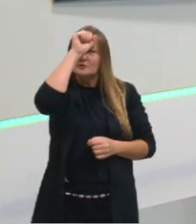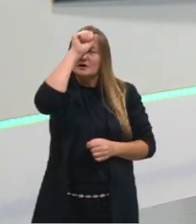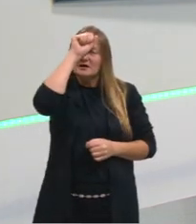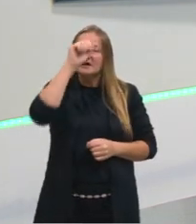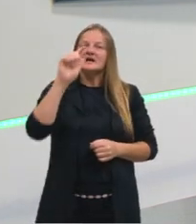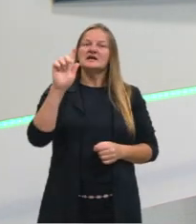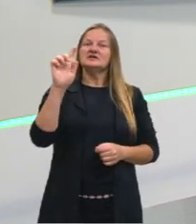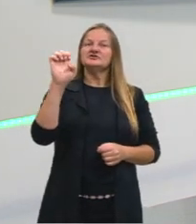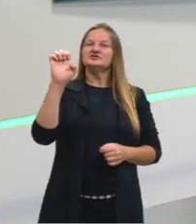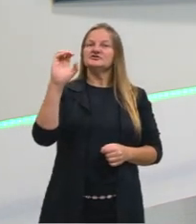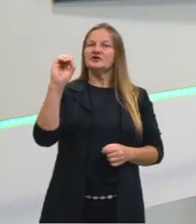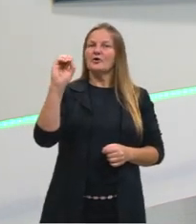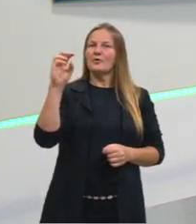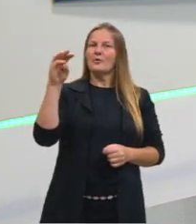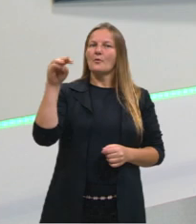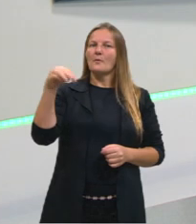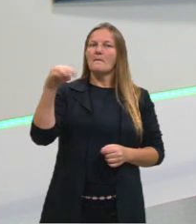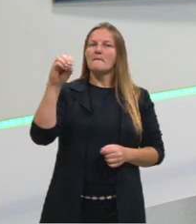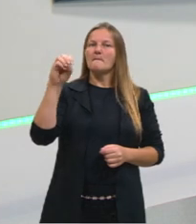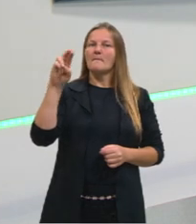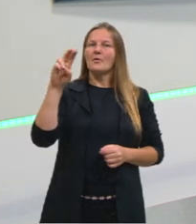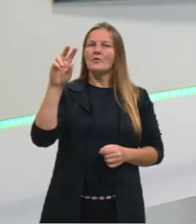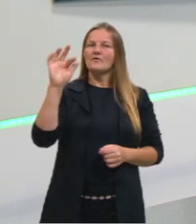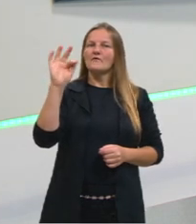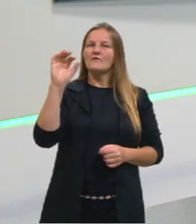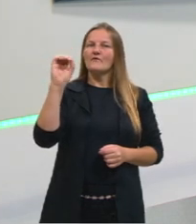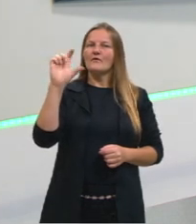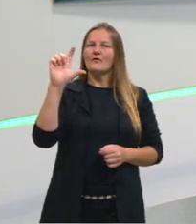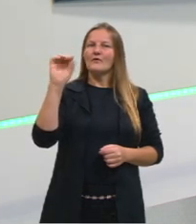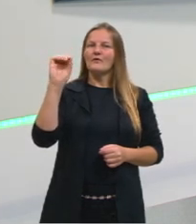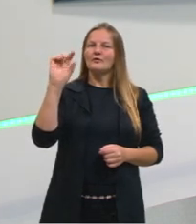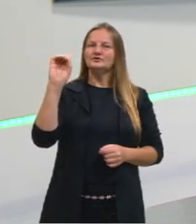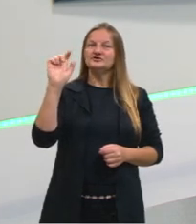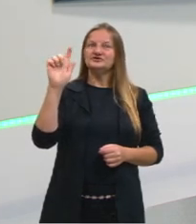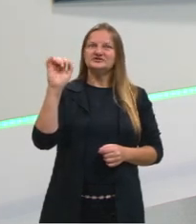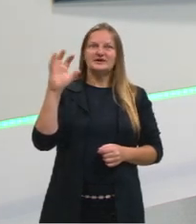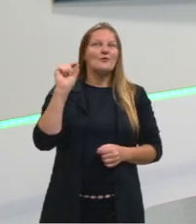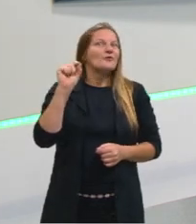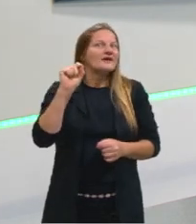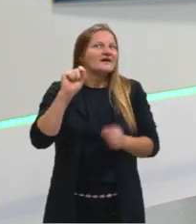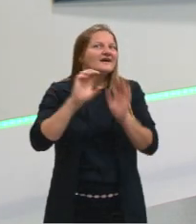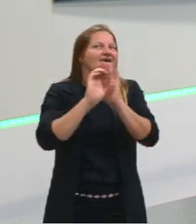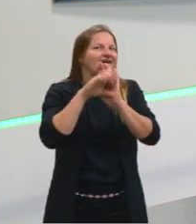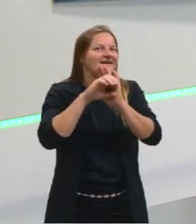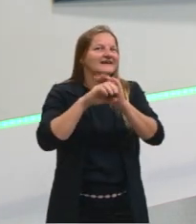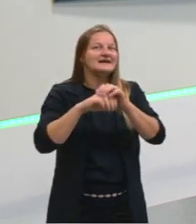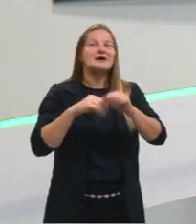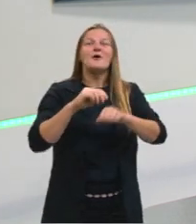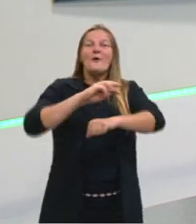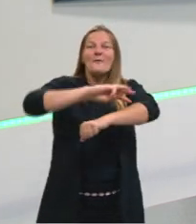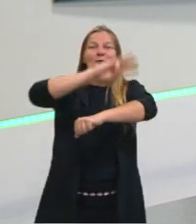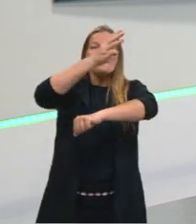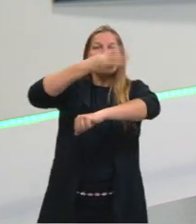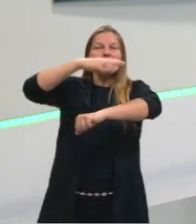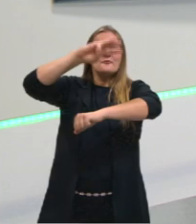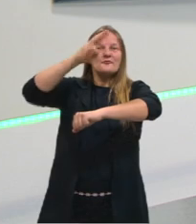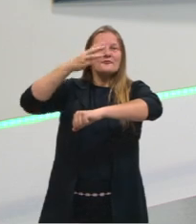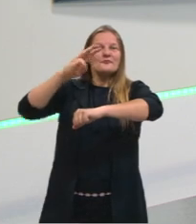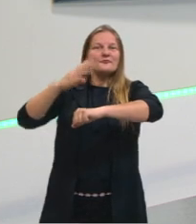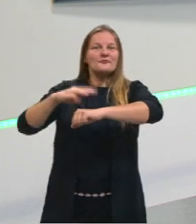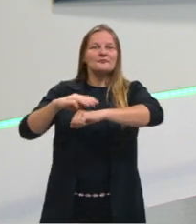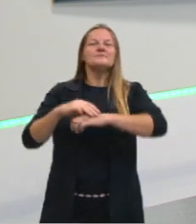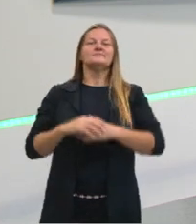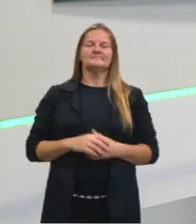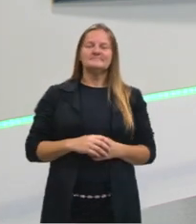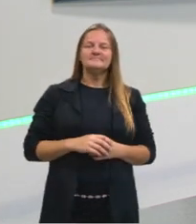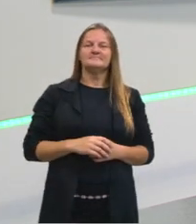Geomorfologia, certo, gurizada? O relevo, né? Nós vimos então a construção, hoje a gente vai ver a modelagem desse relevo, tá, meninos